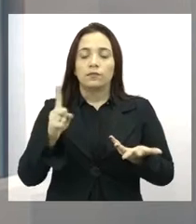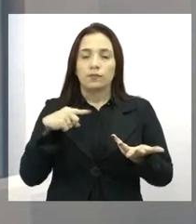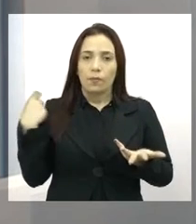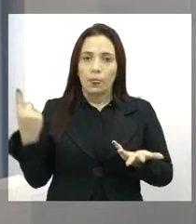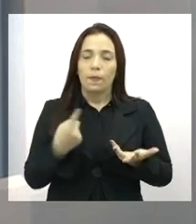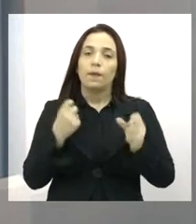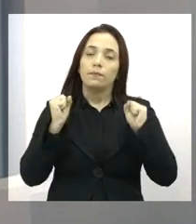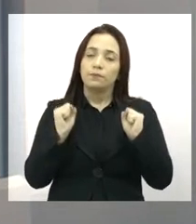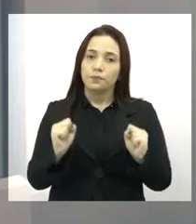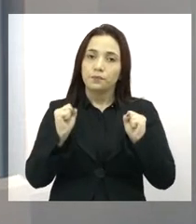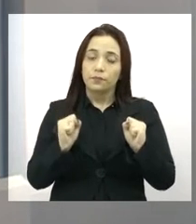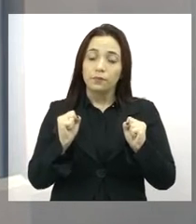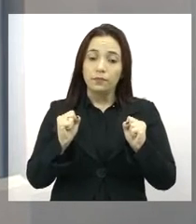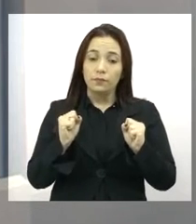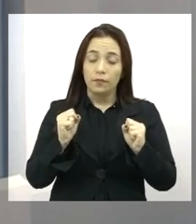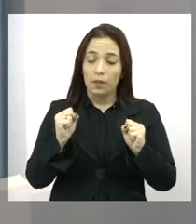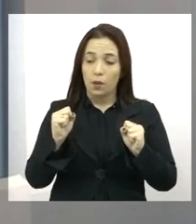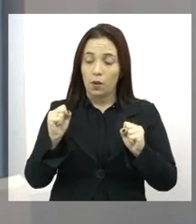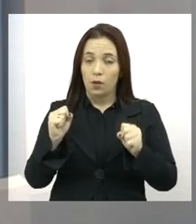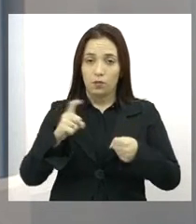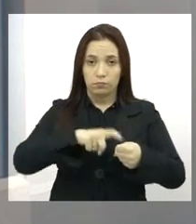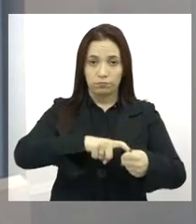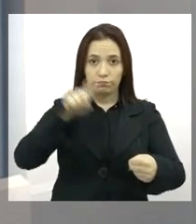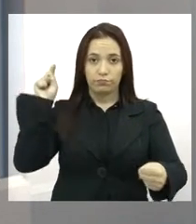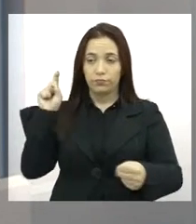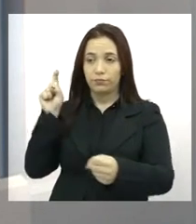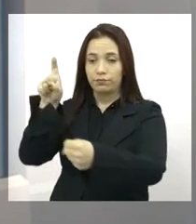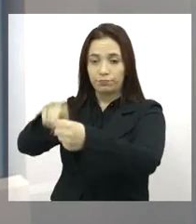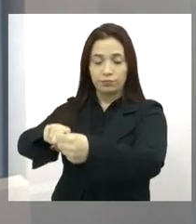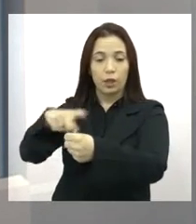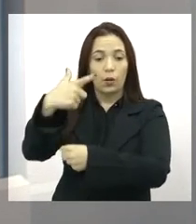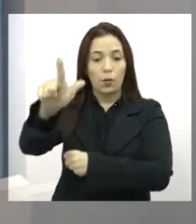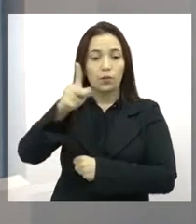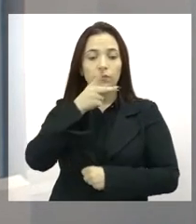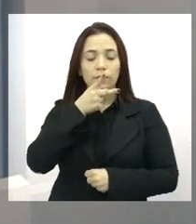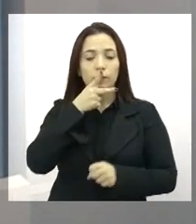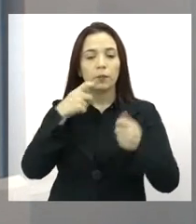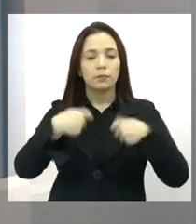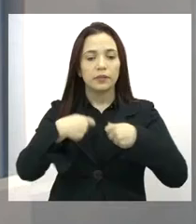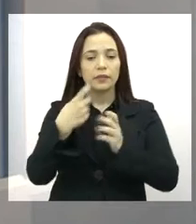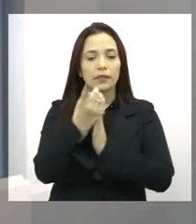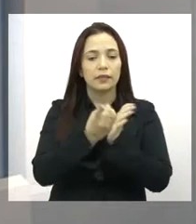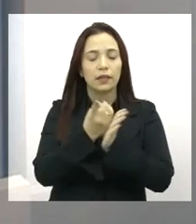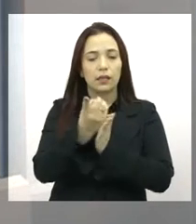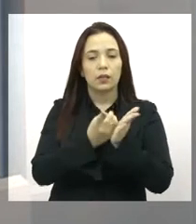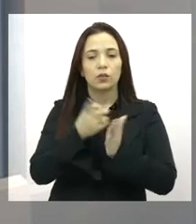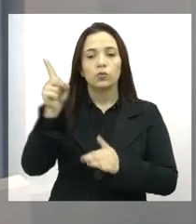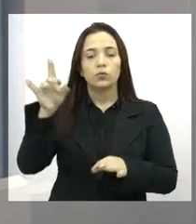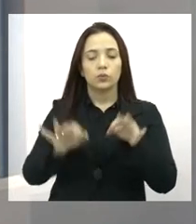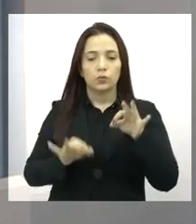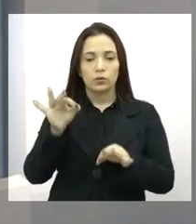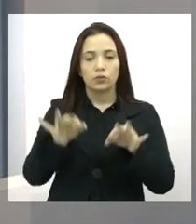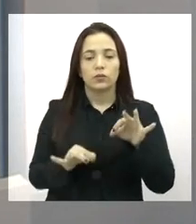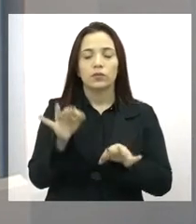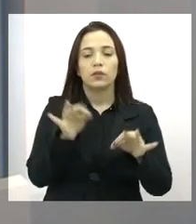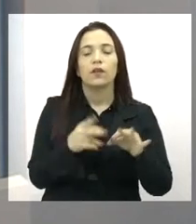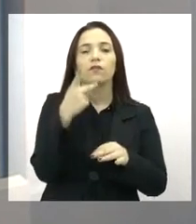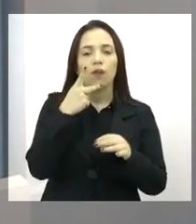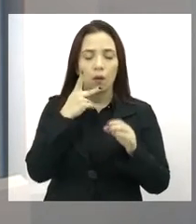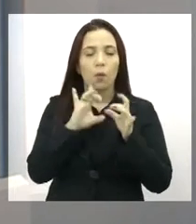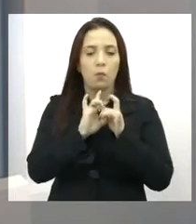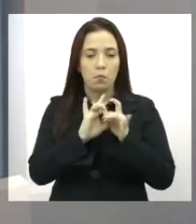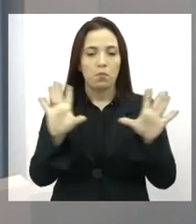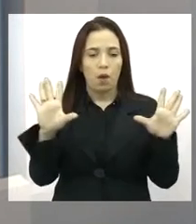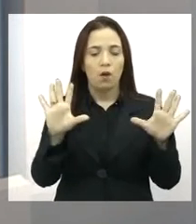gente possa mudar de partido, tem que ter uma declaração da justiça de que essa